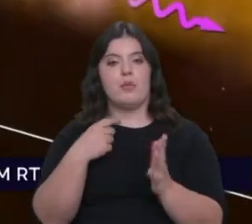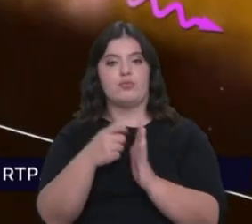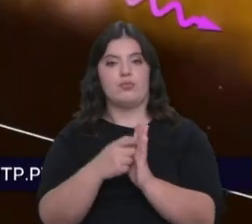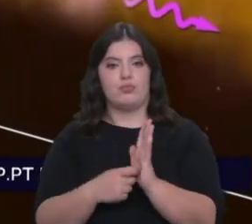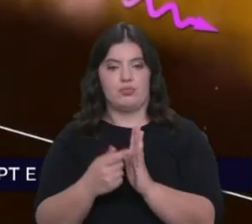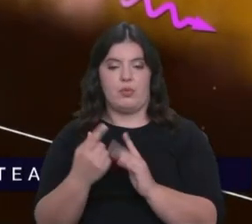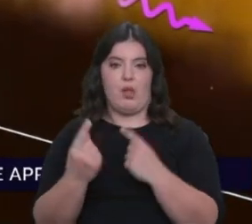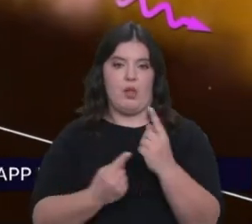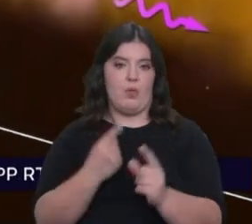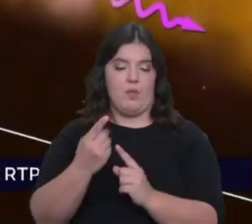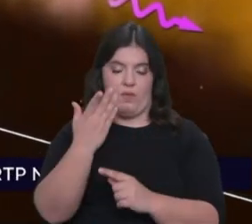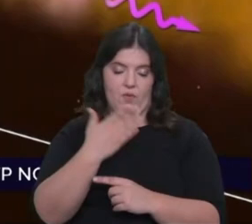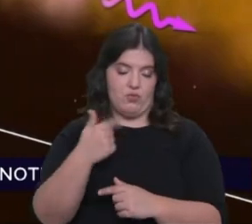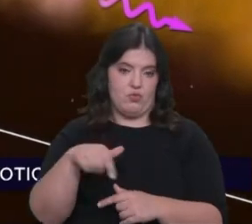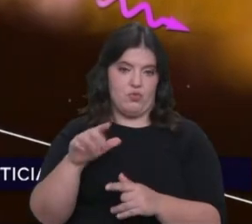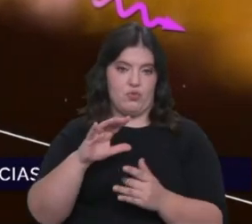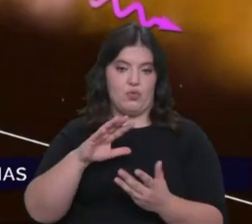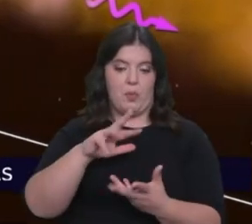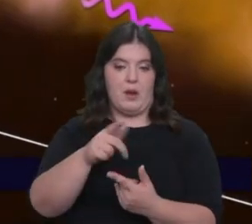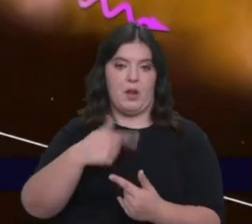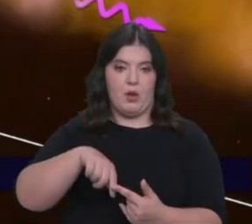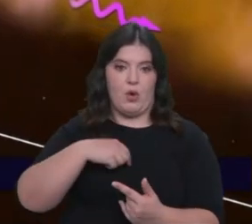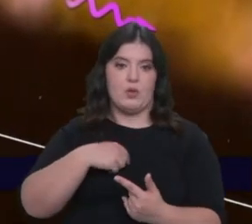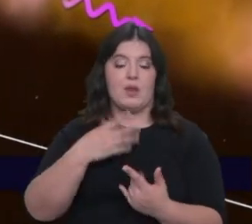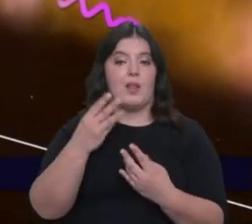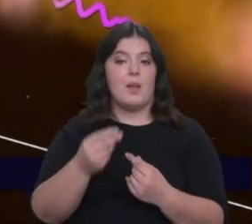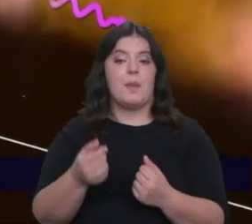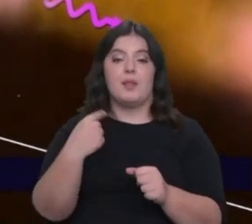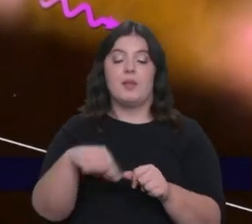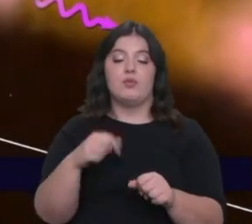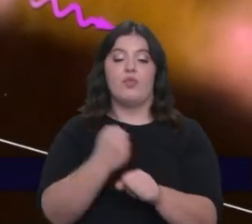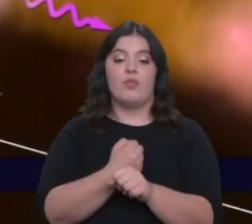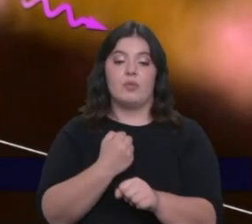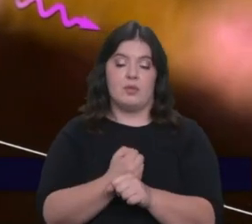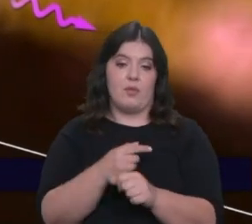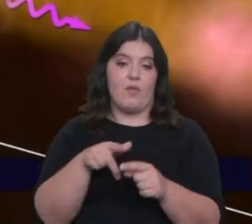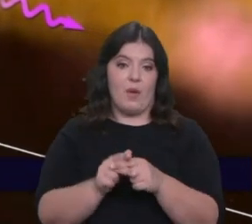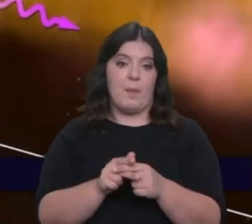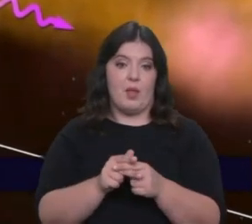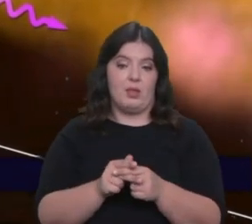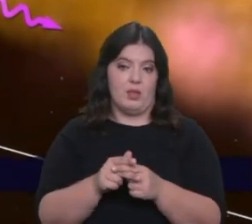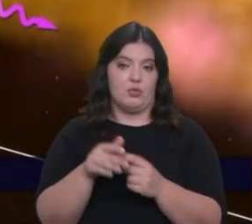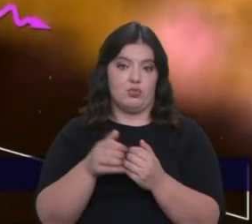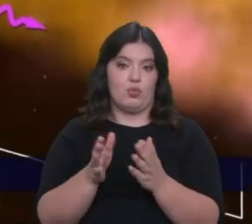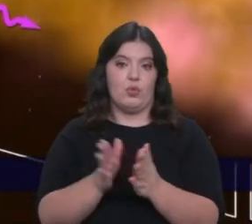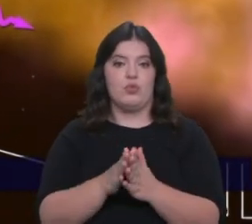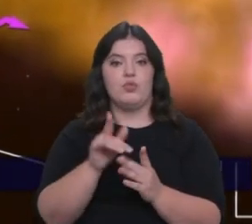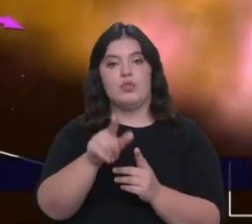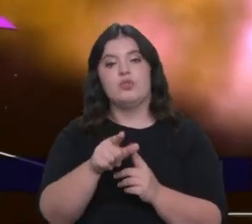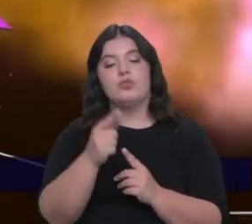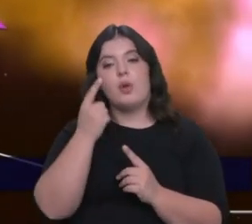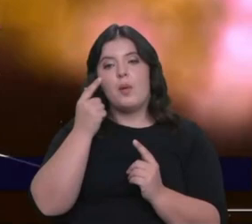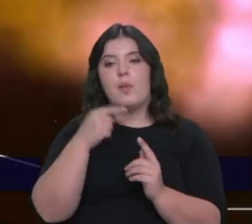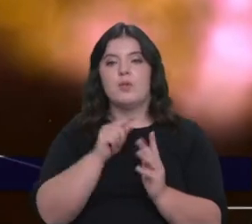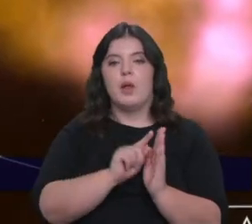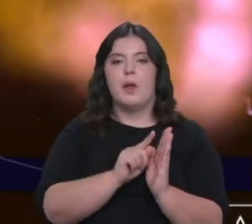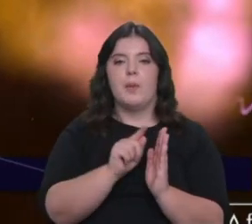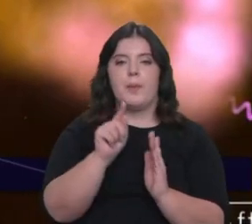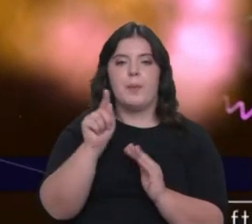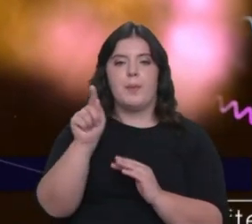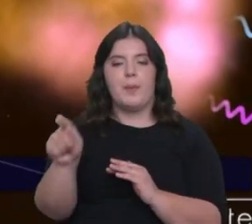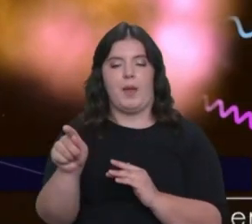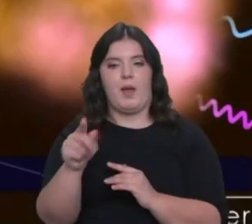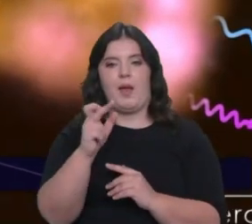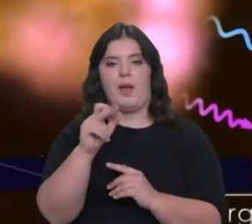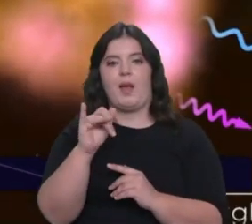no nosso planeta. Ainda por cima, ainda bem que temos esta instrumentação toda mais poderosa hoje em dia. Isto é uma ilustração que mostra, no fundo, também a viagem que fez este raios